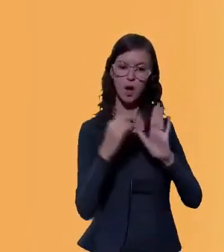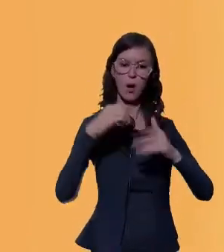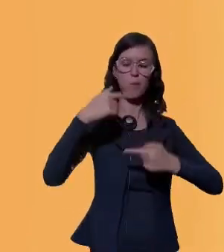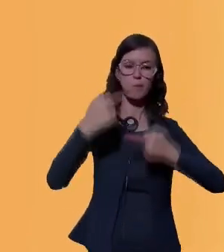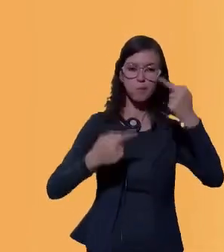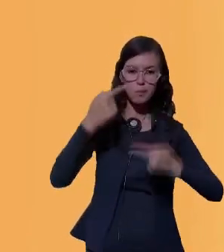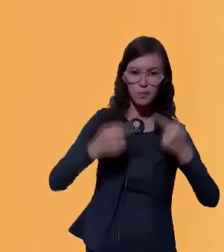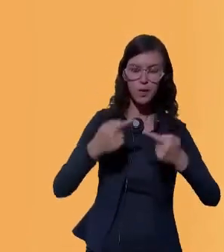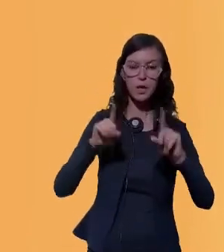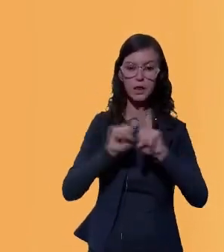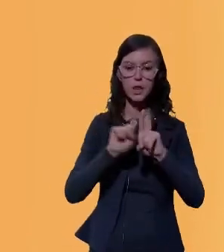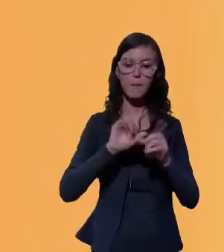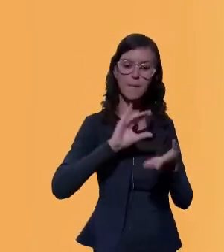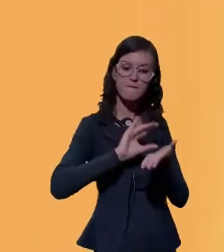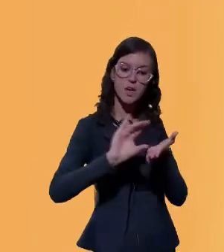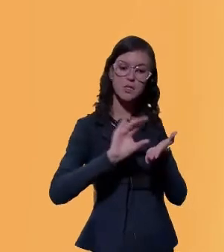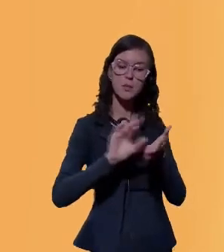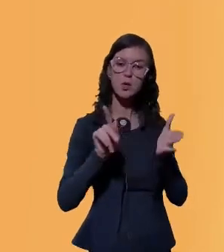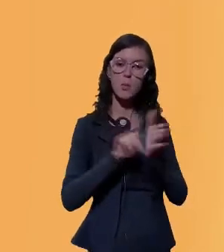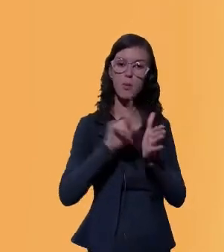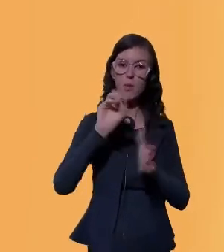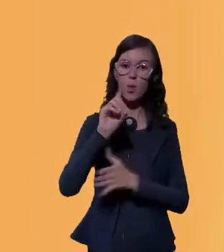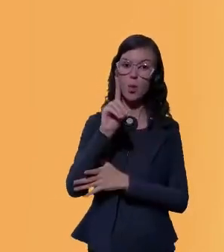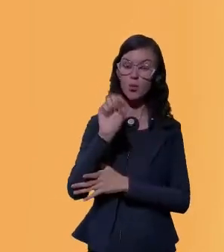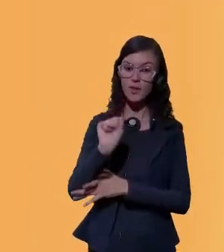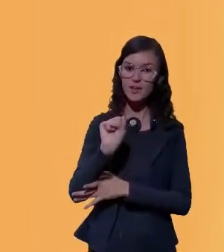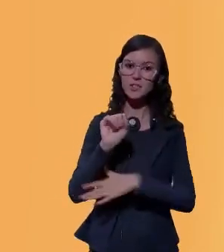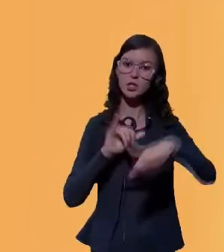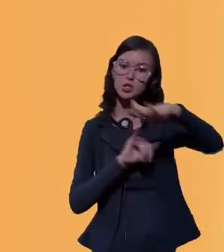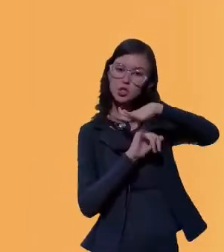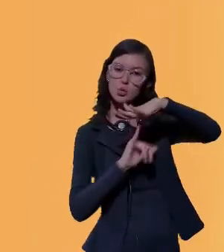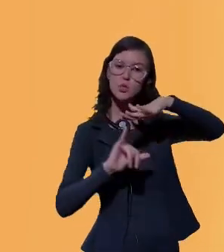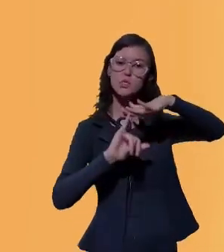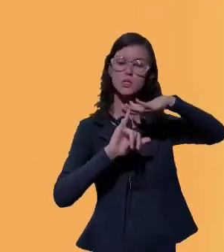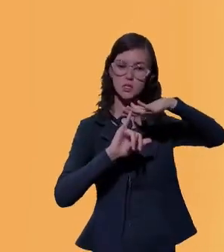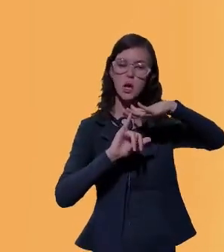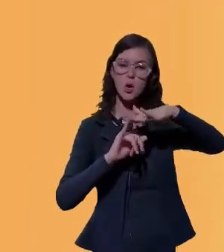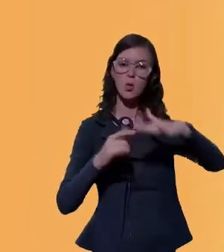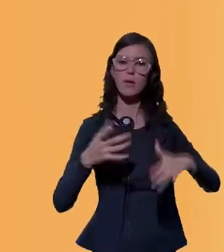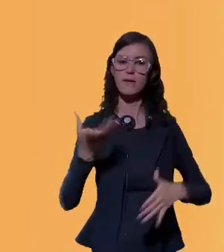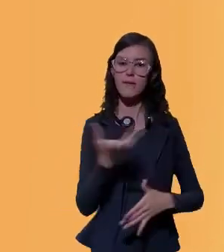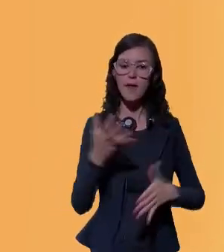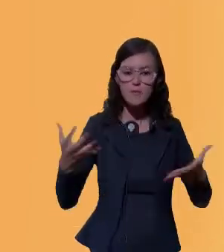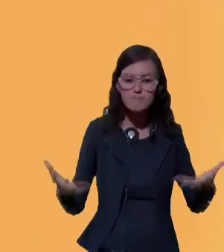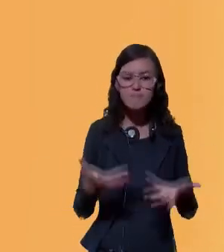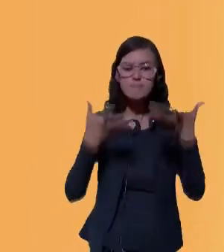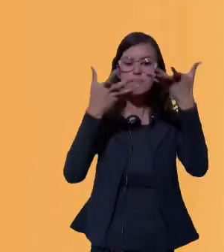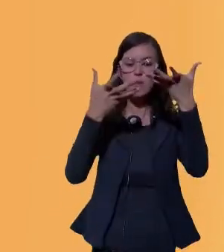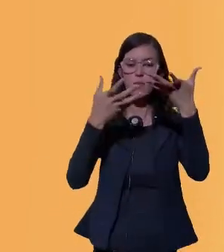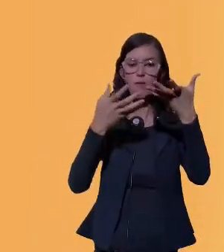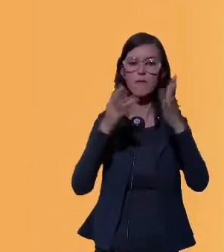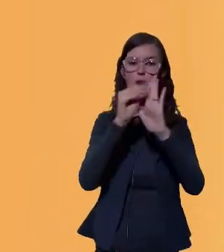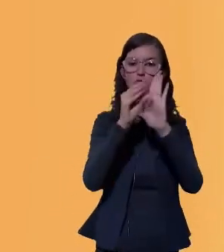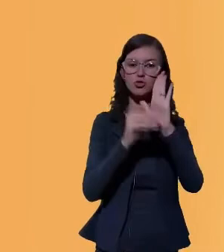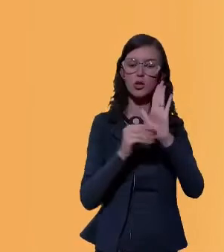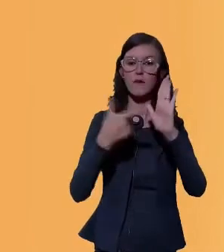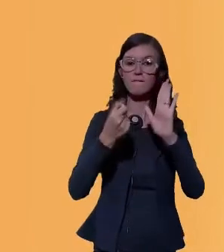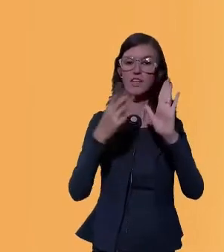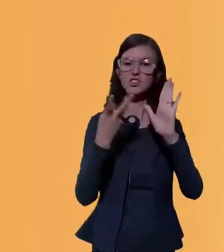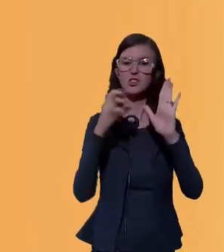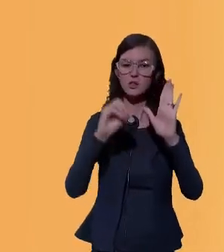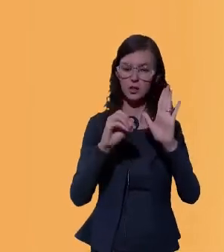públicas e financiamento para os ODSs seria a instituição de uma política de promoção da Agenda 2030 para o desenvolvimento